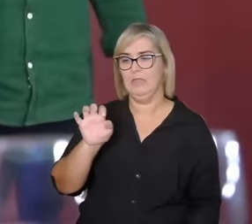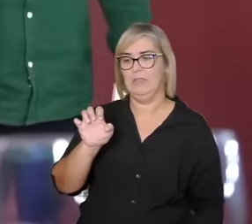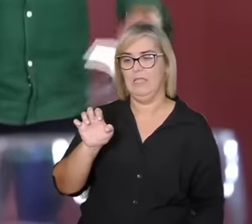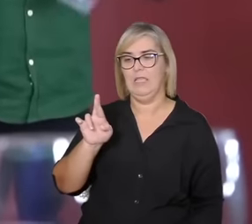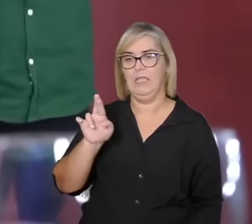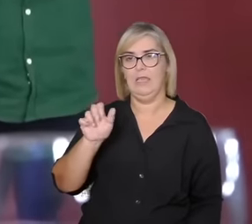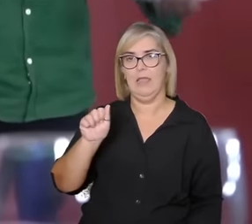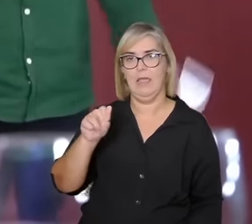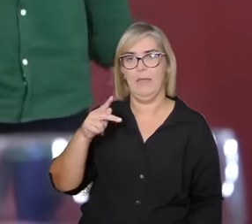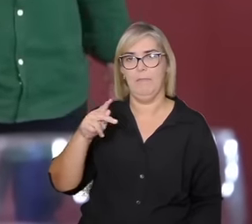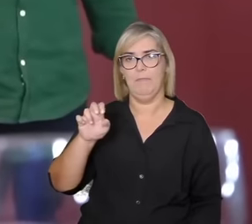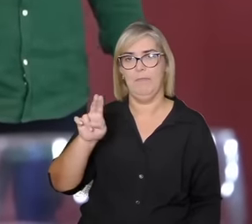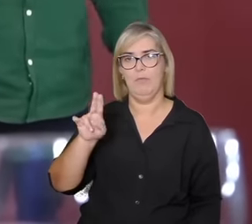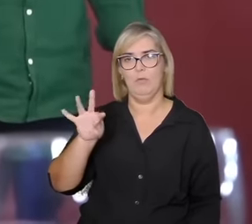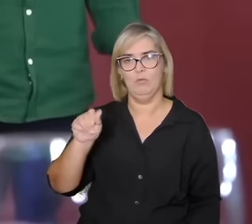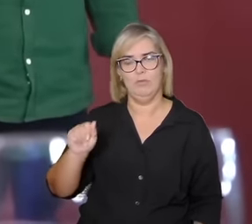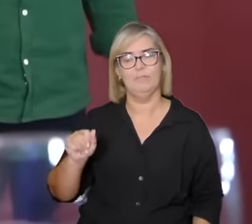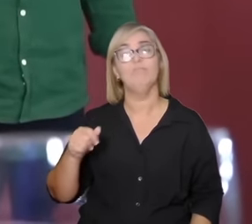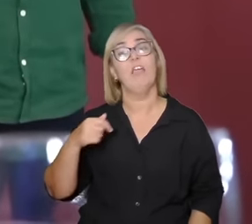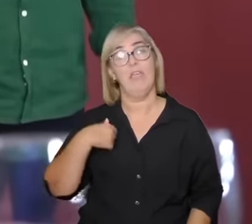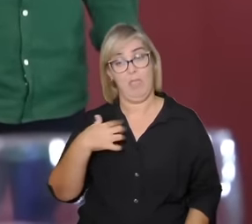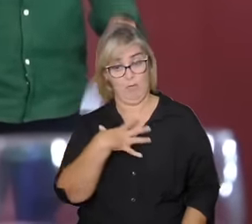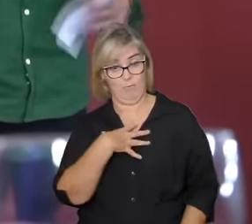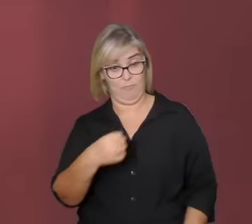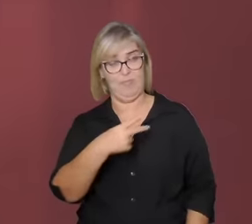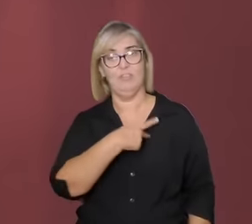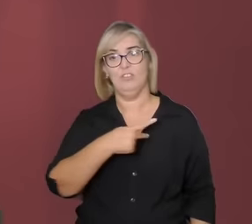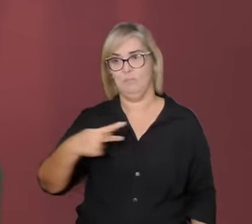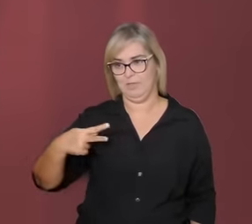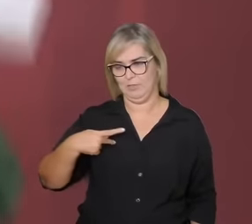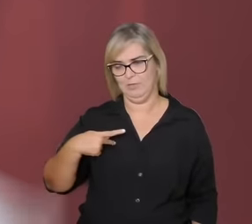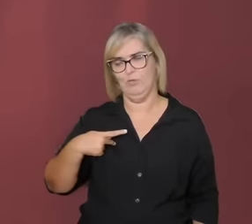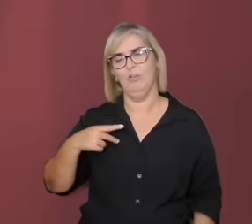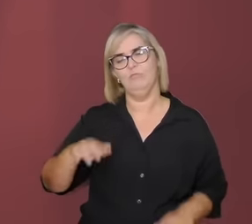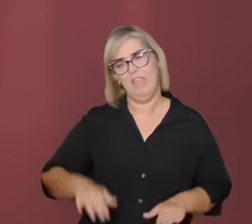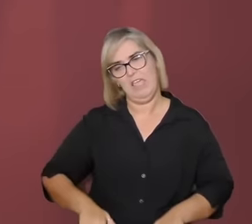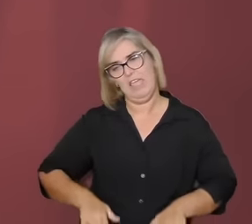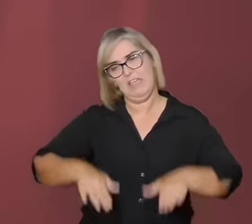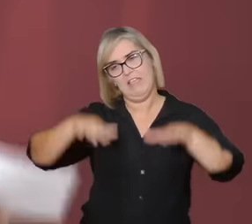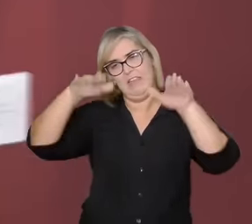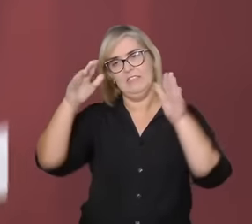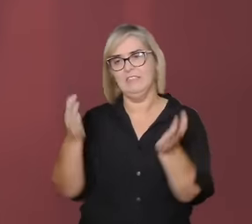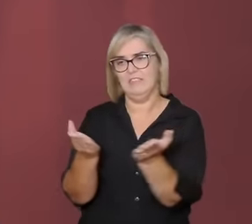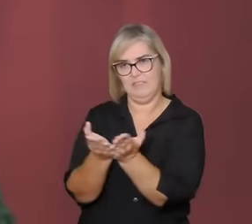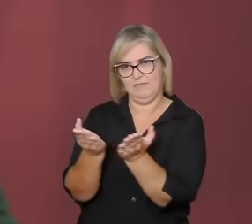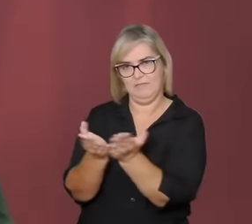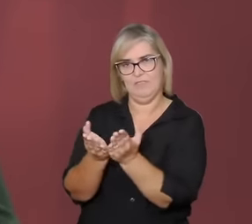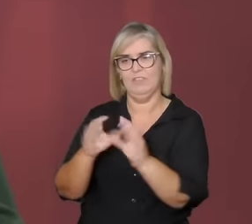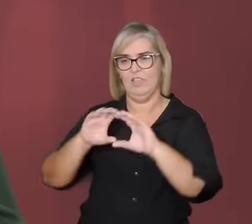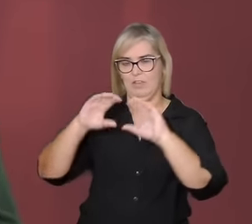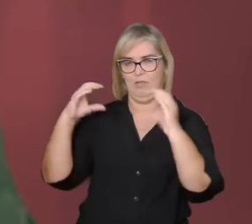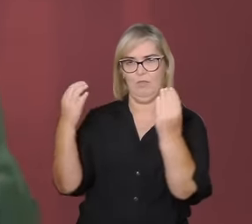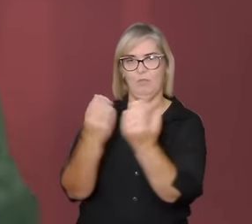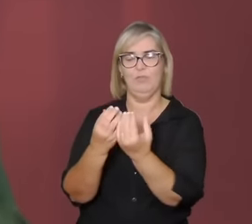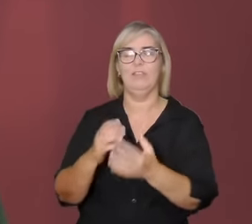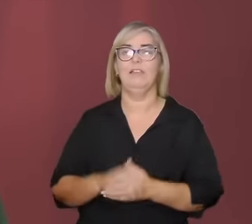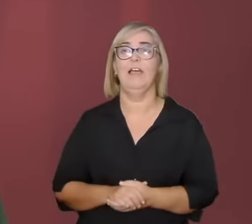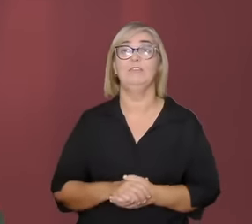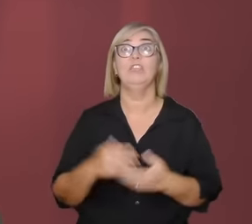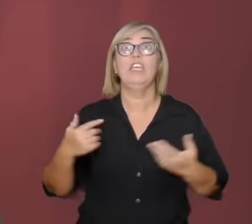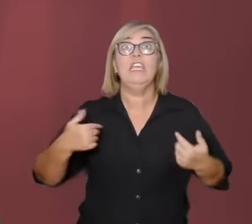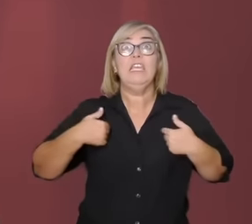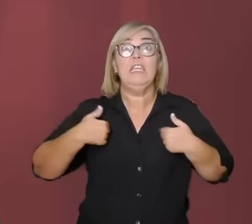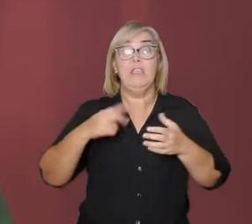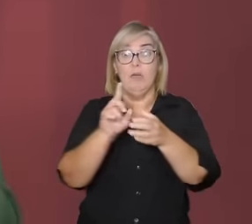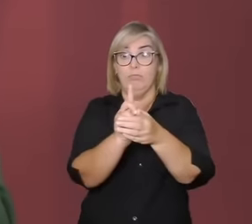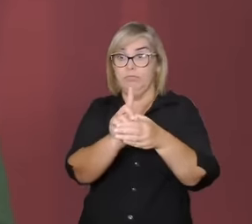cresci numa comunidade evangélica e eu saí dessa comunidade por entender a necessidade